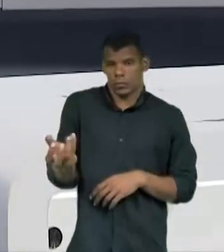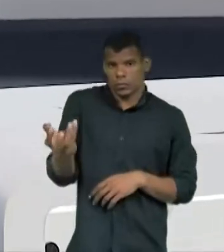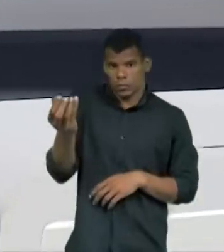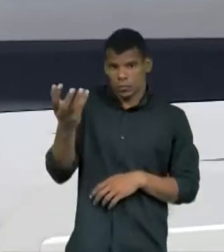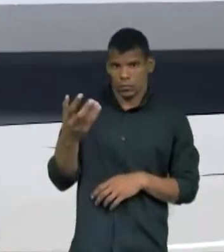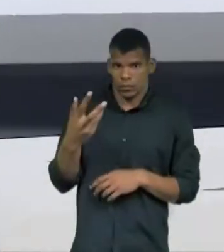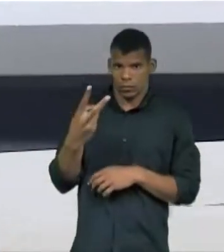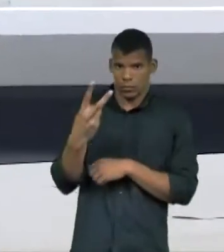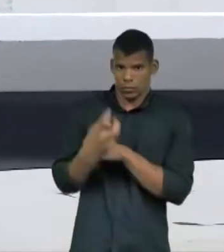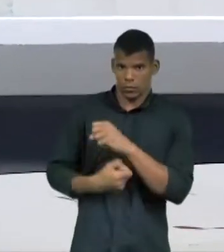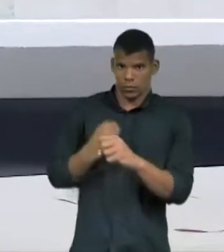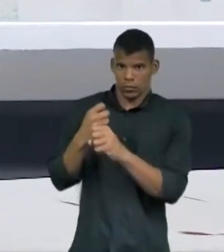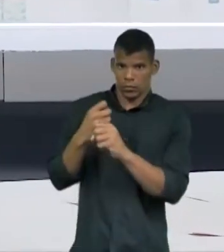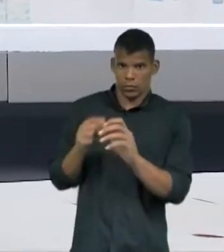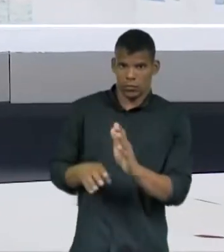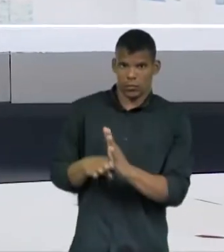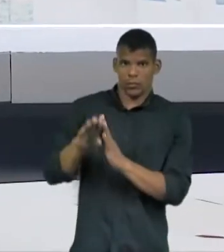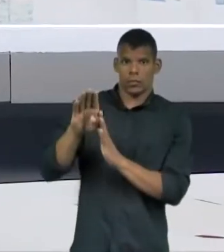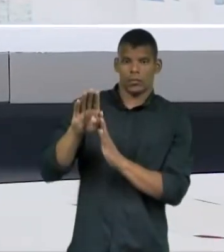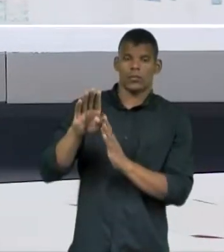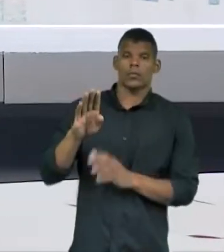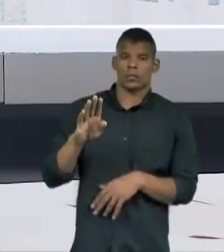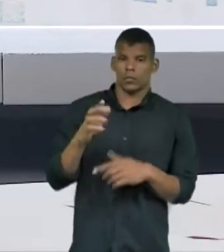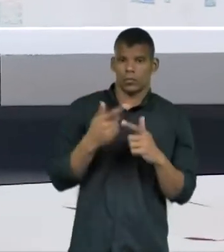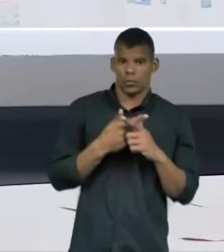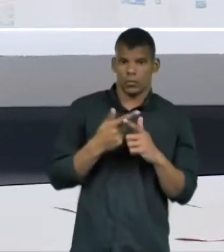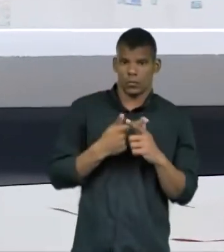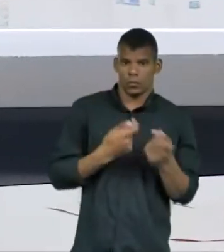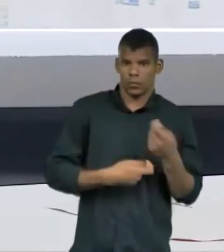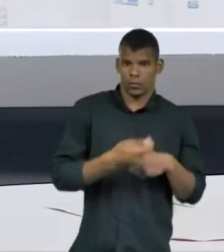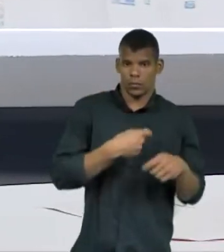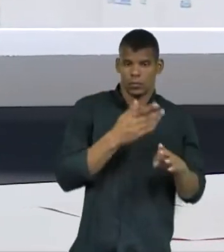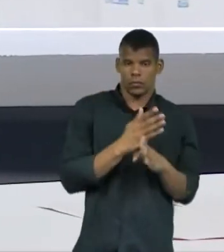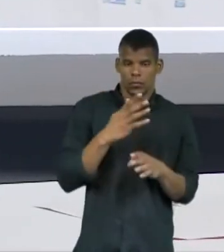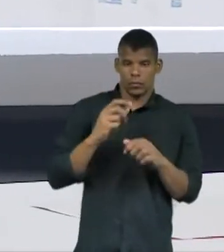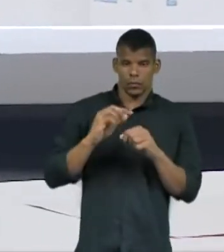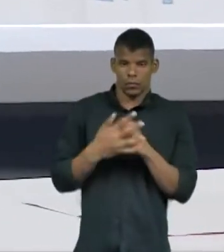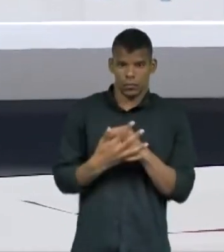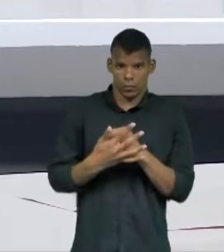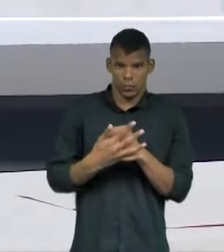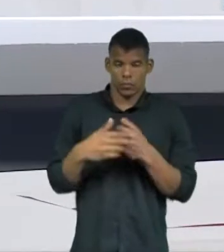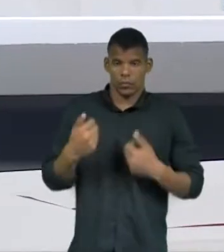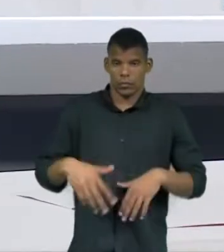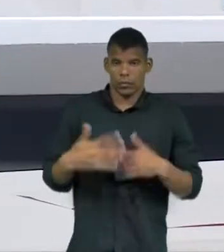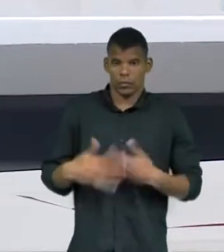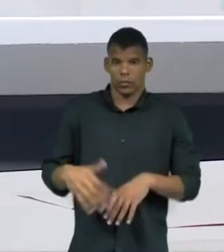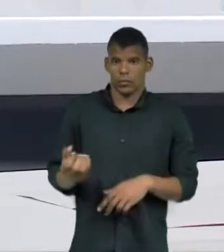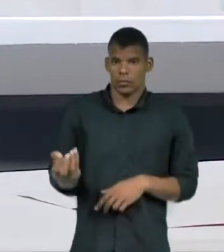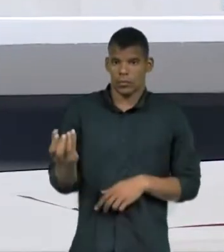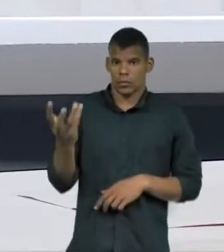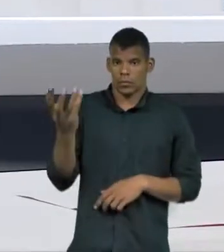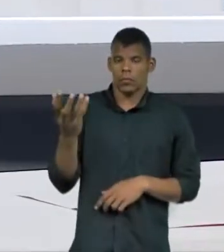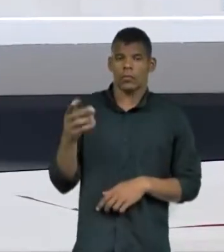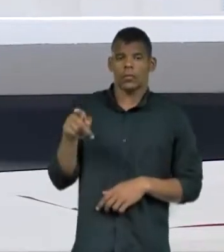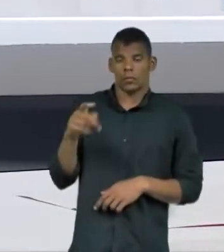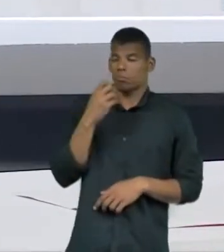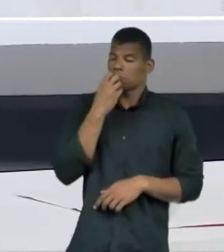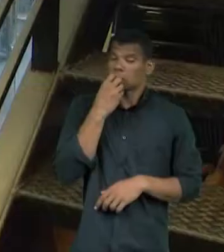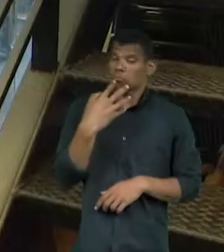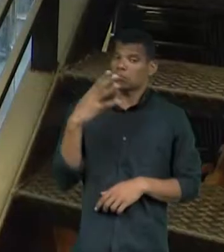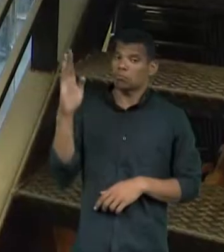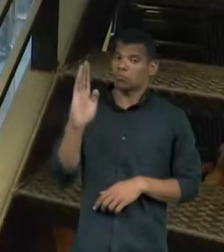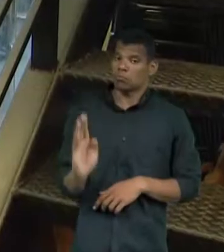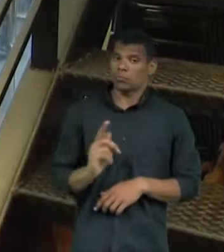anos. Mesmo com a crise financeira ocasionada pela pandemia, o setor contabiliza bons números em todo o Brasil.